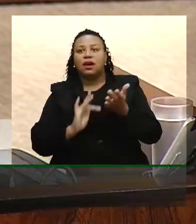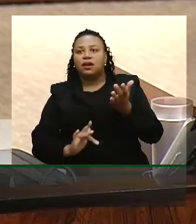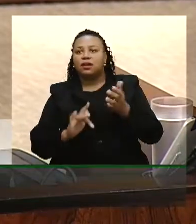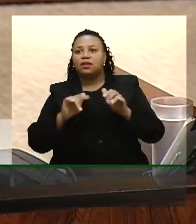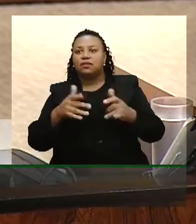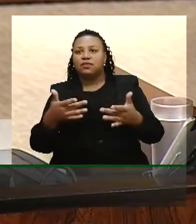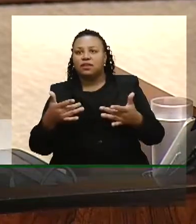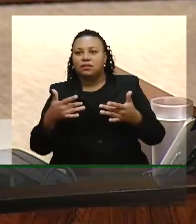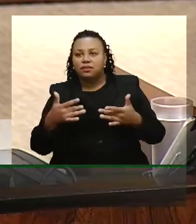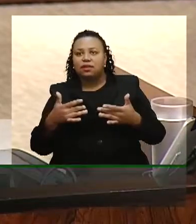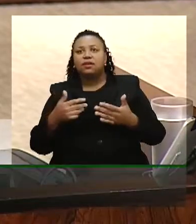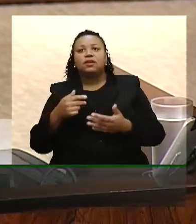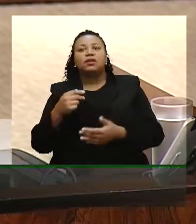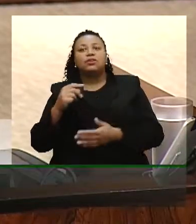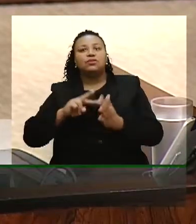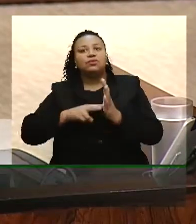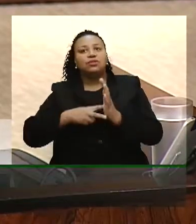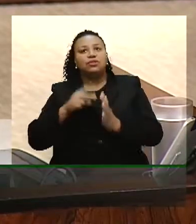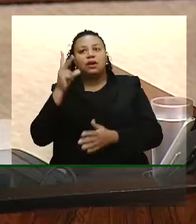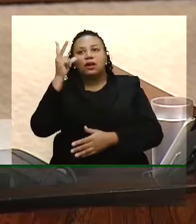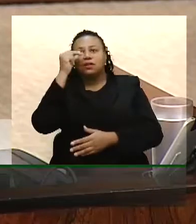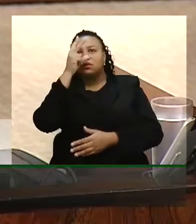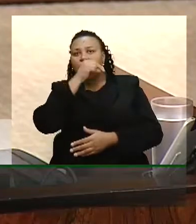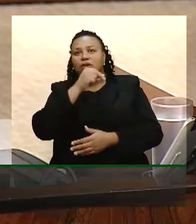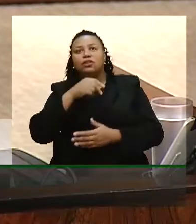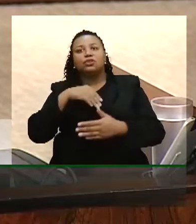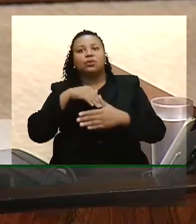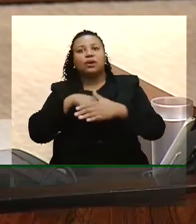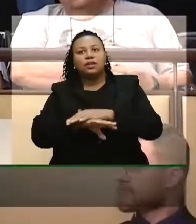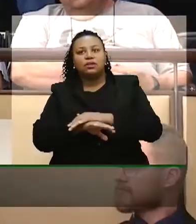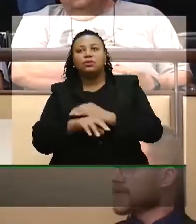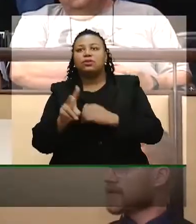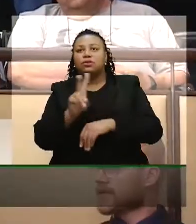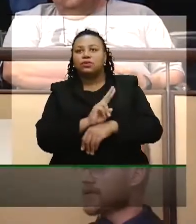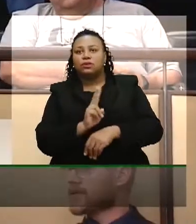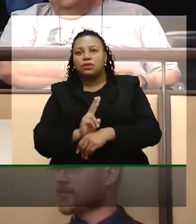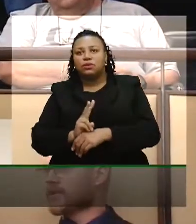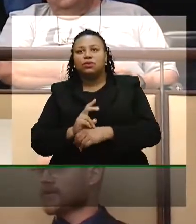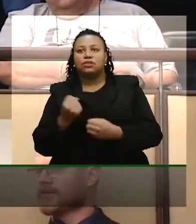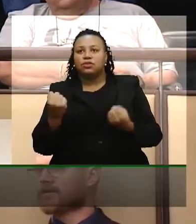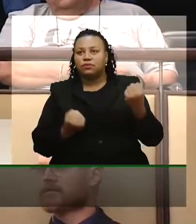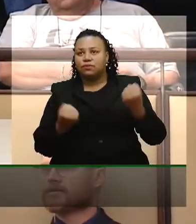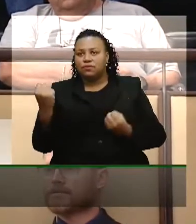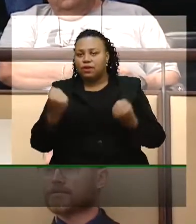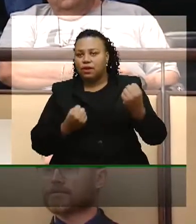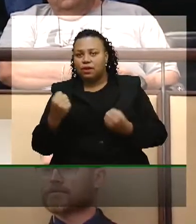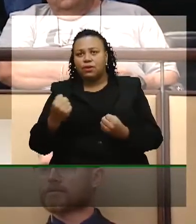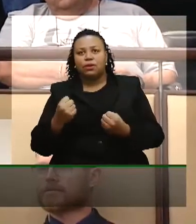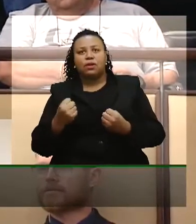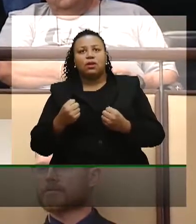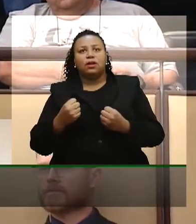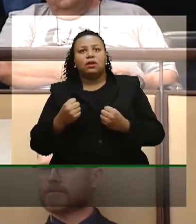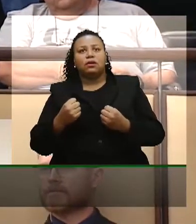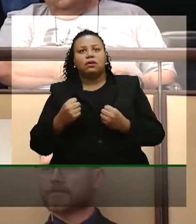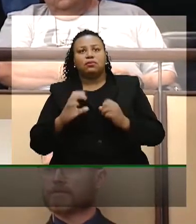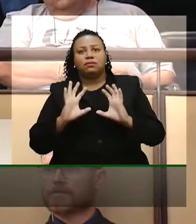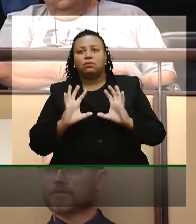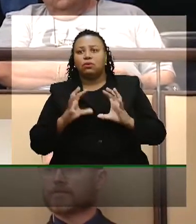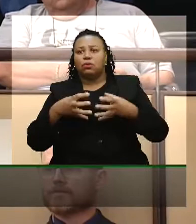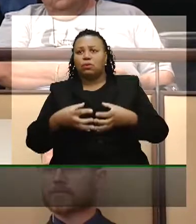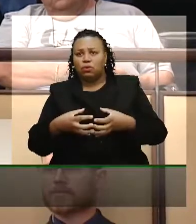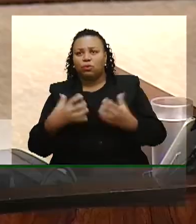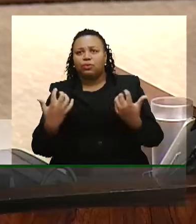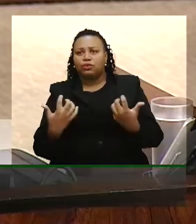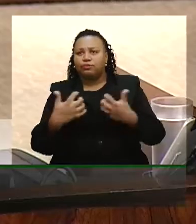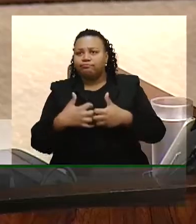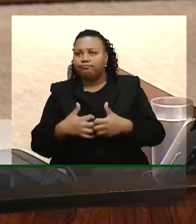do Sindicato Municipal dos Guardadores e Lavadores de Veículos. A Frente de Sindicatos Integrados em